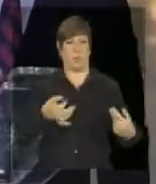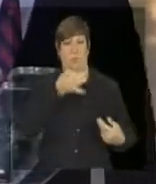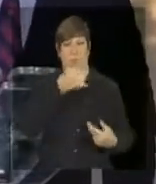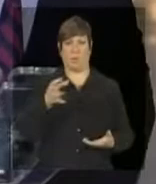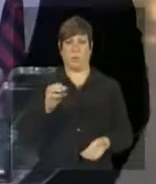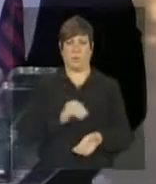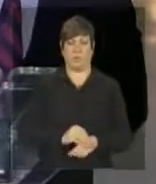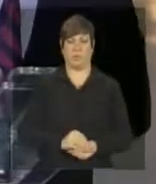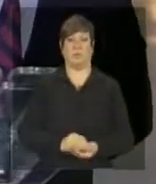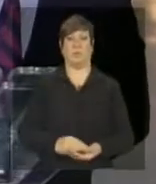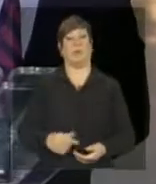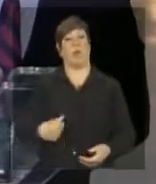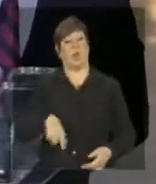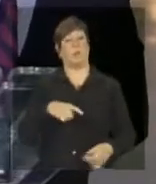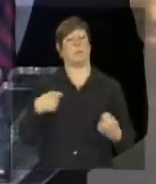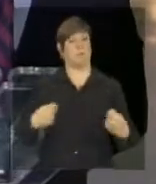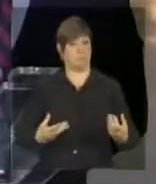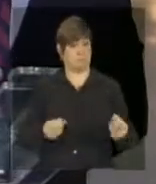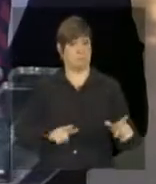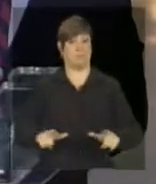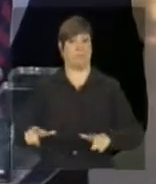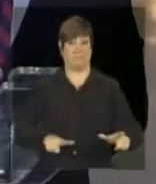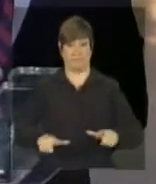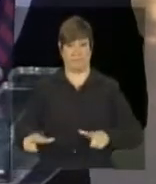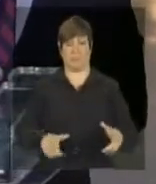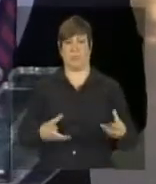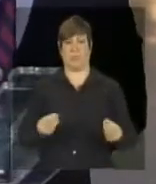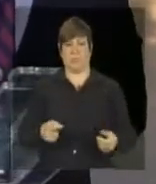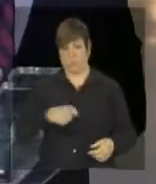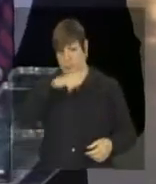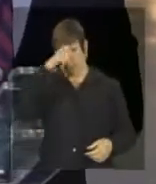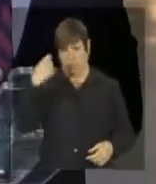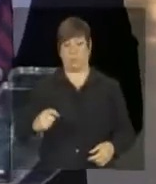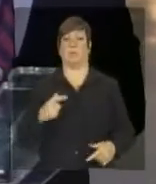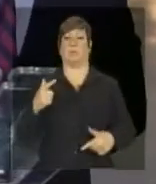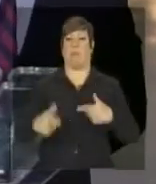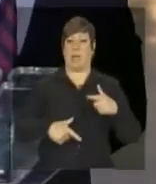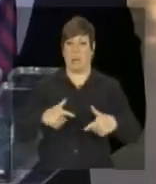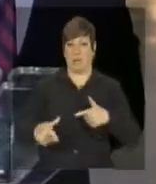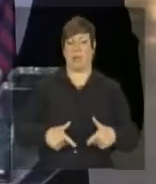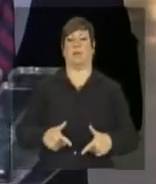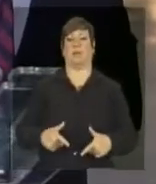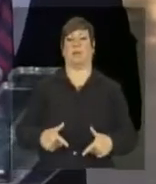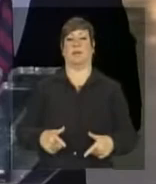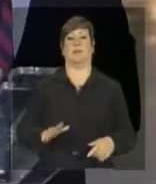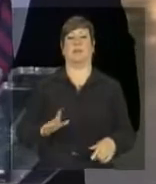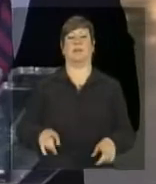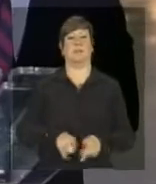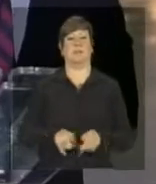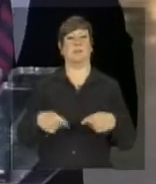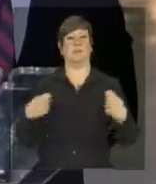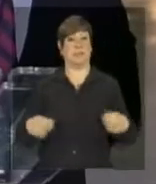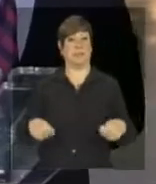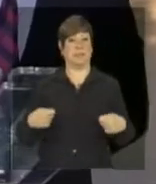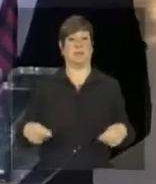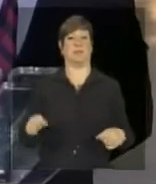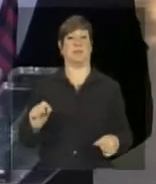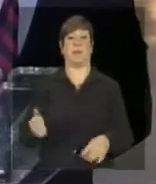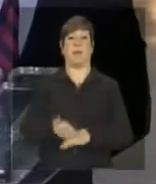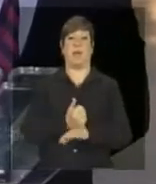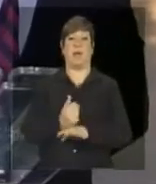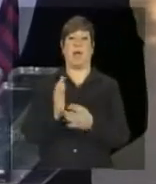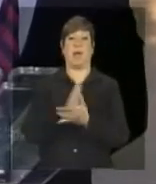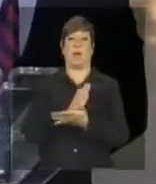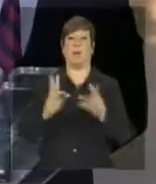que nós temos muito o que fazer temos que trabalhar duramente e também há, obviamente, necessidade de aprimorar alguns temas